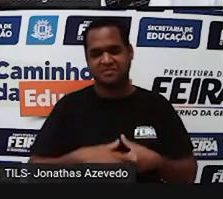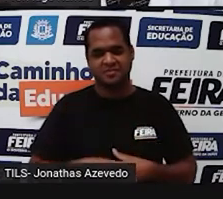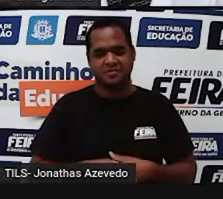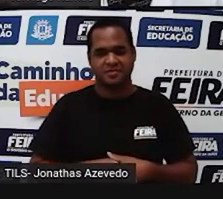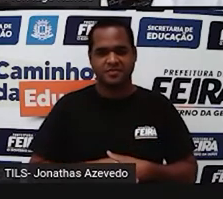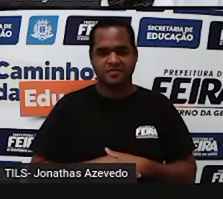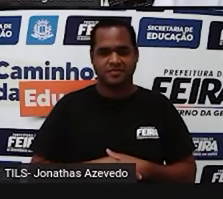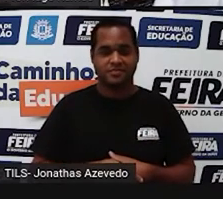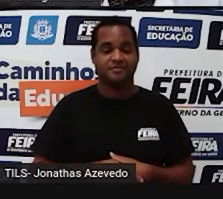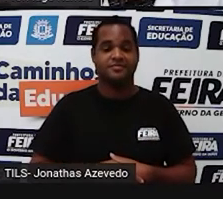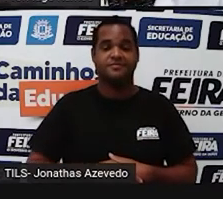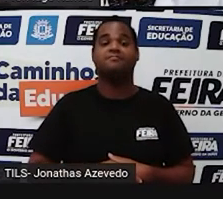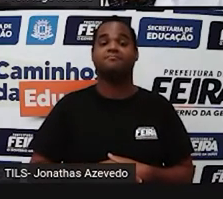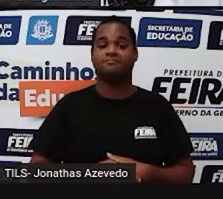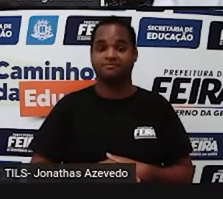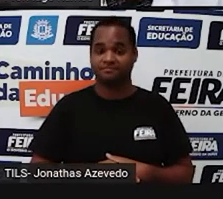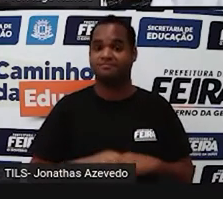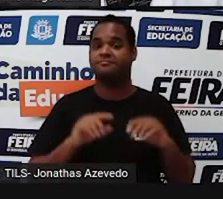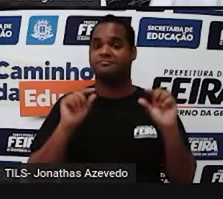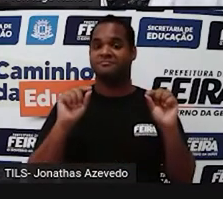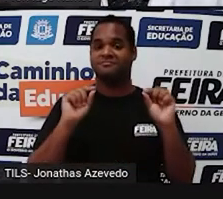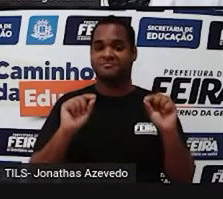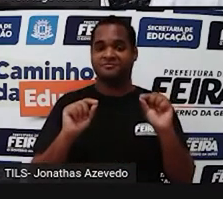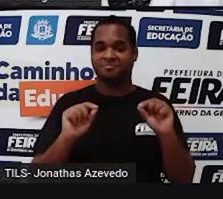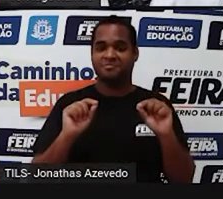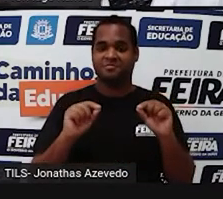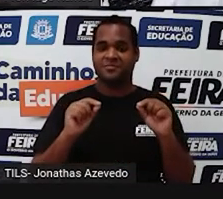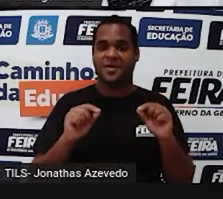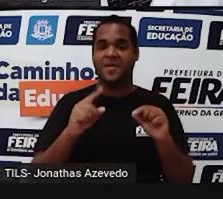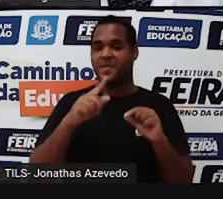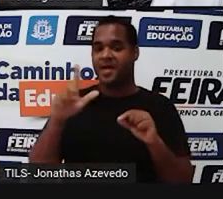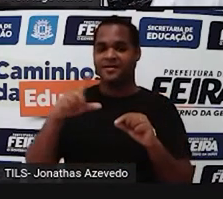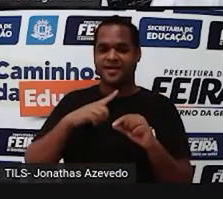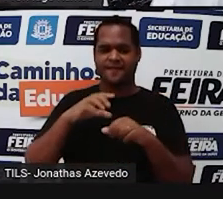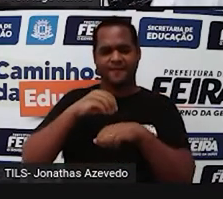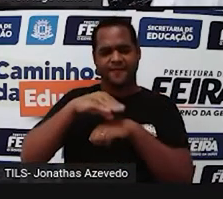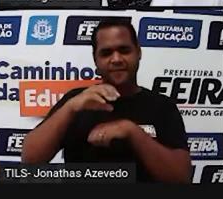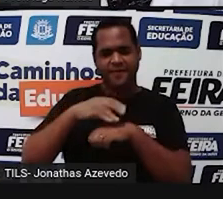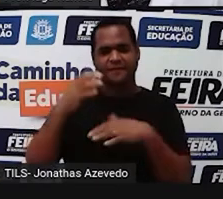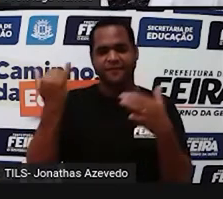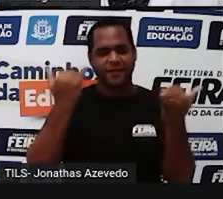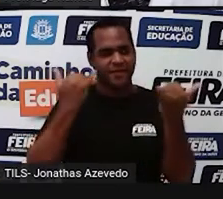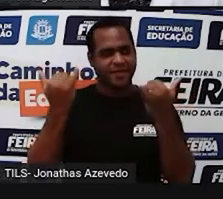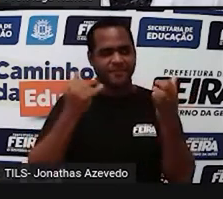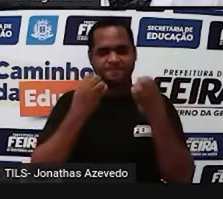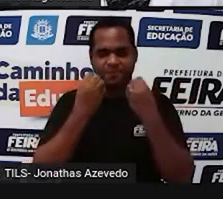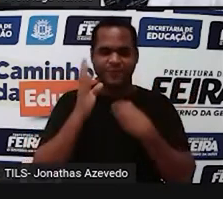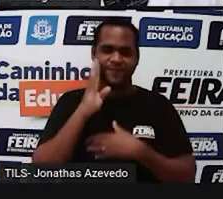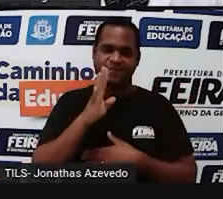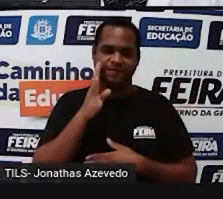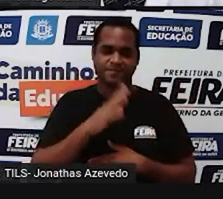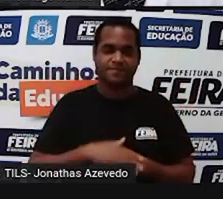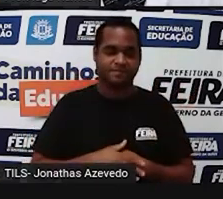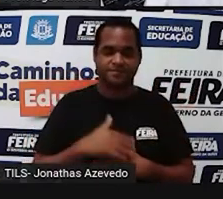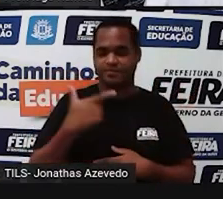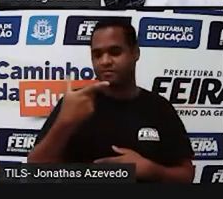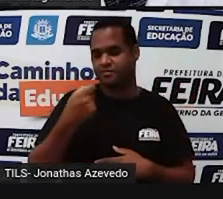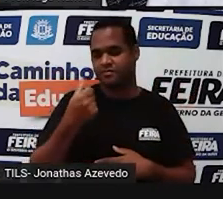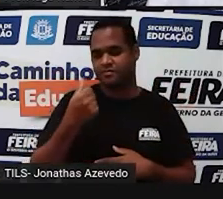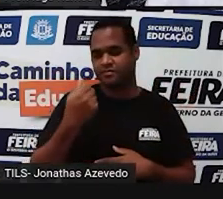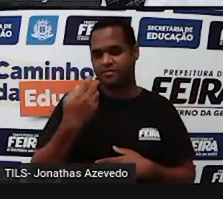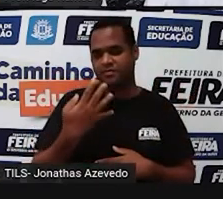Só que tem mais, né? Olha só que informação bacana. Em 2014,